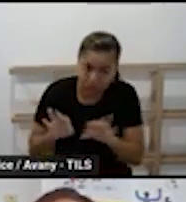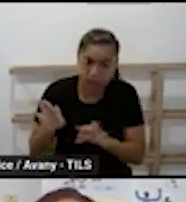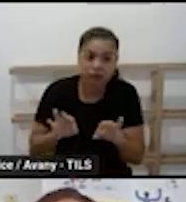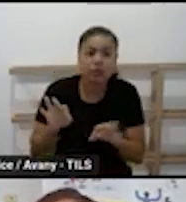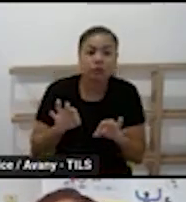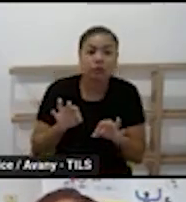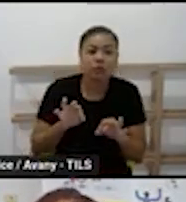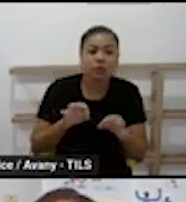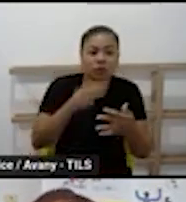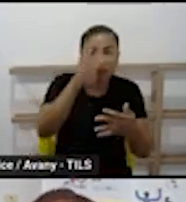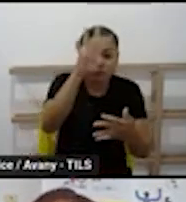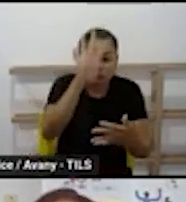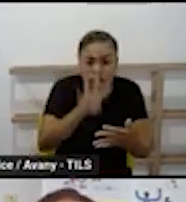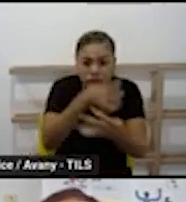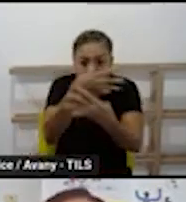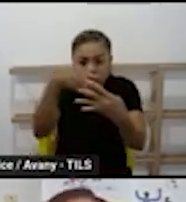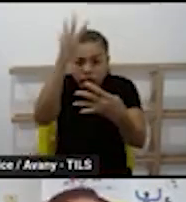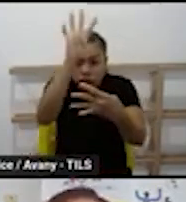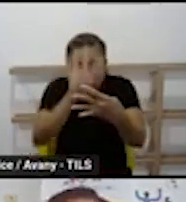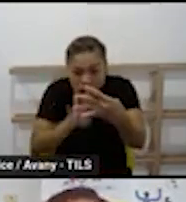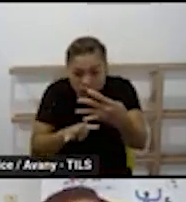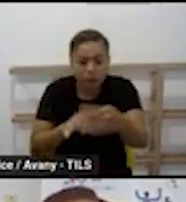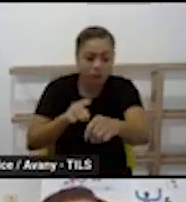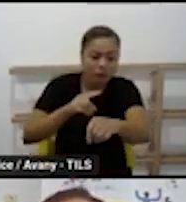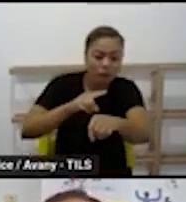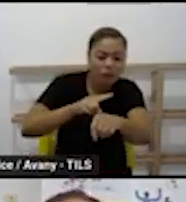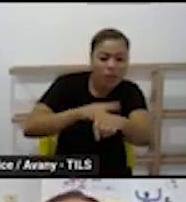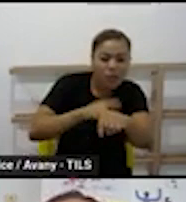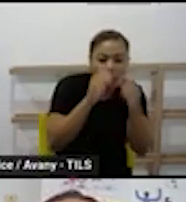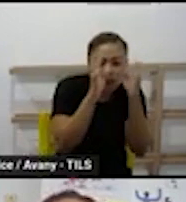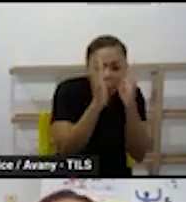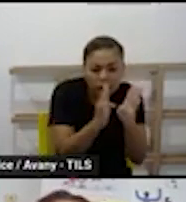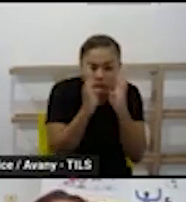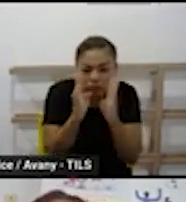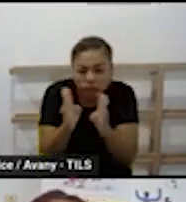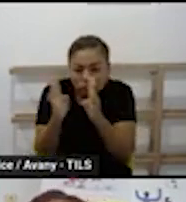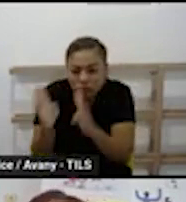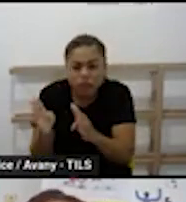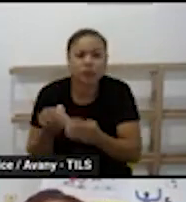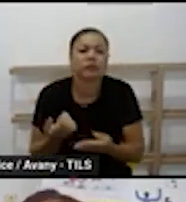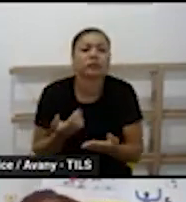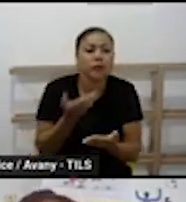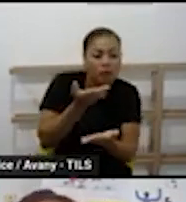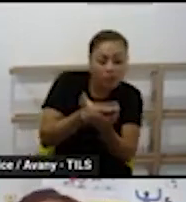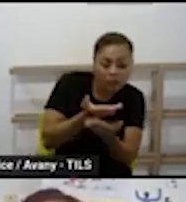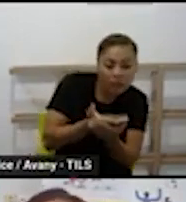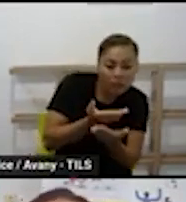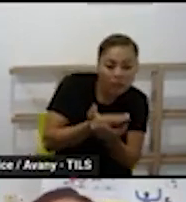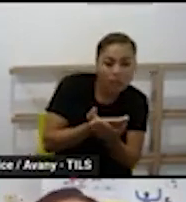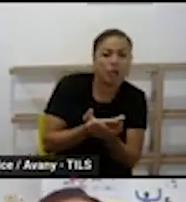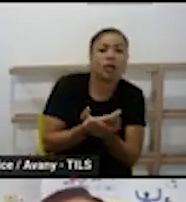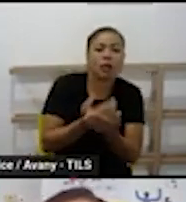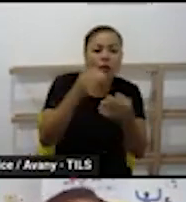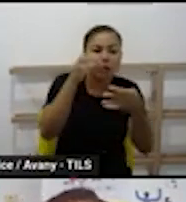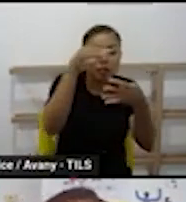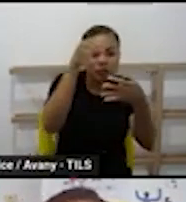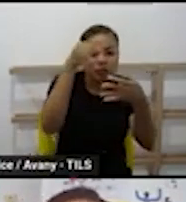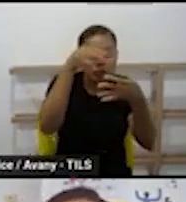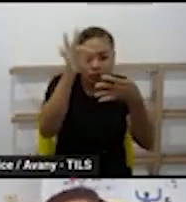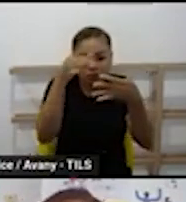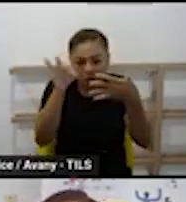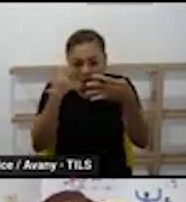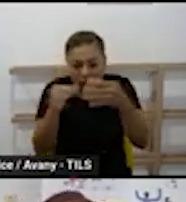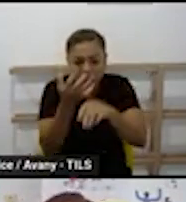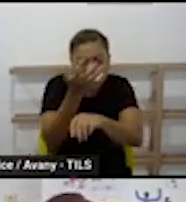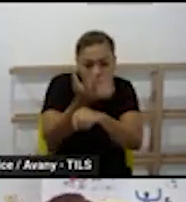curricular baseada em disciplinas em que tem hora-aula, então tem a carga horária de cada disciplina. Na educação infantil a gente não